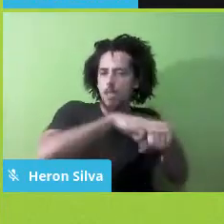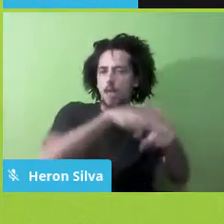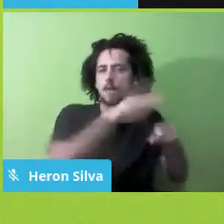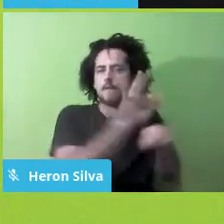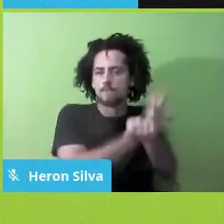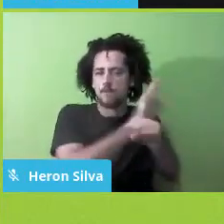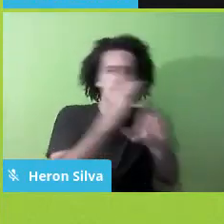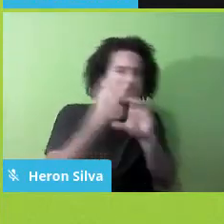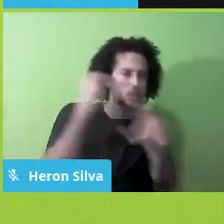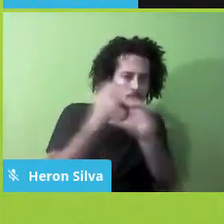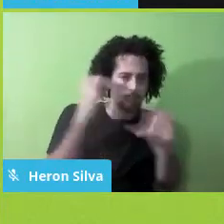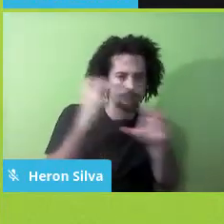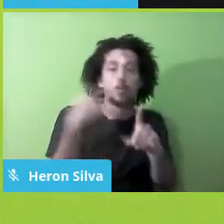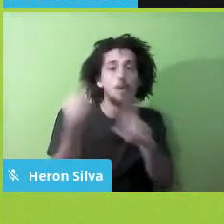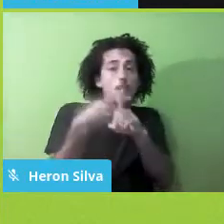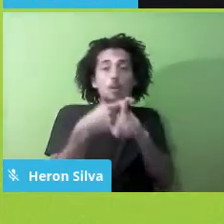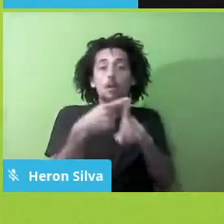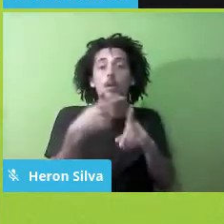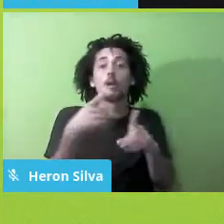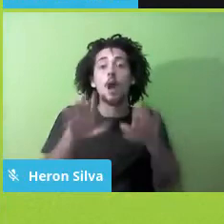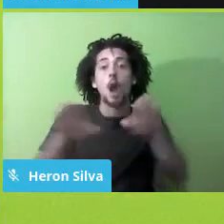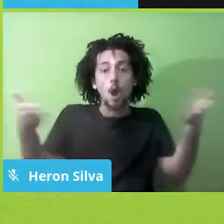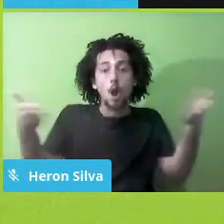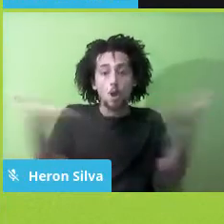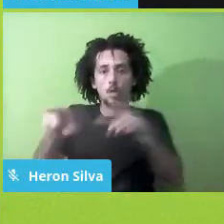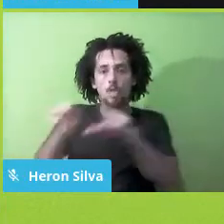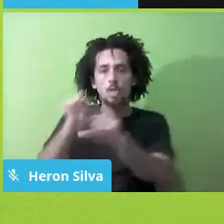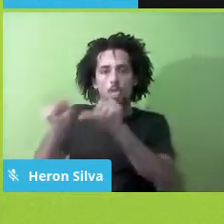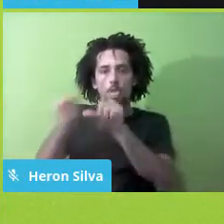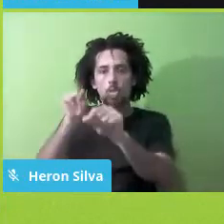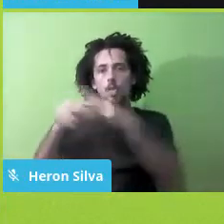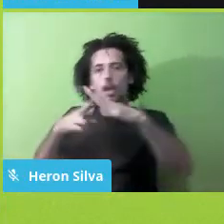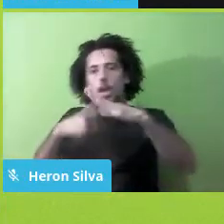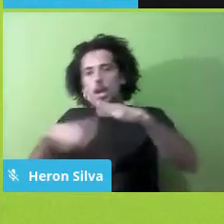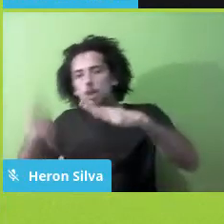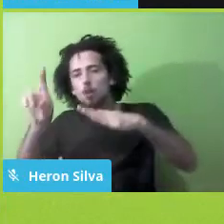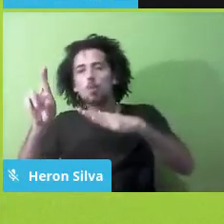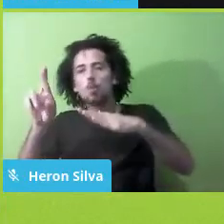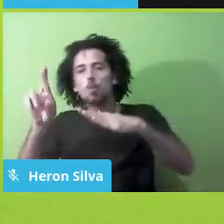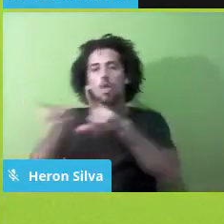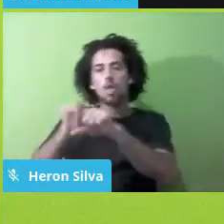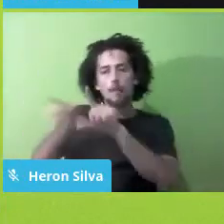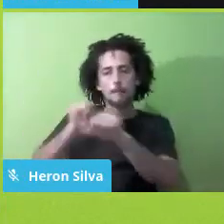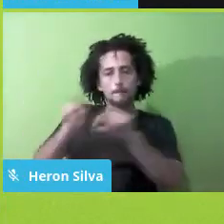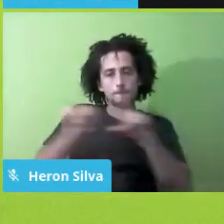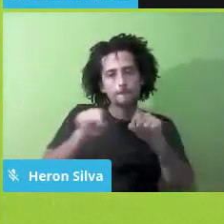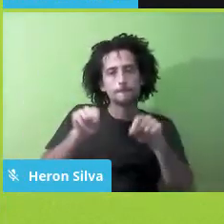da escolha dos reitores, né? Essa disputa em relação à escolha dos reitores e,